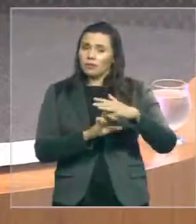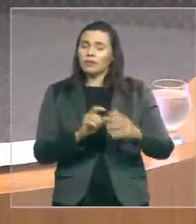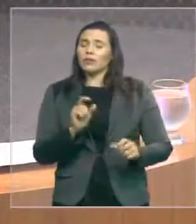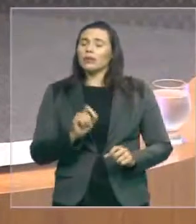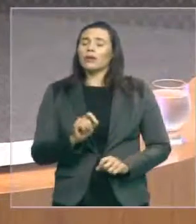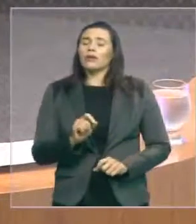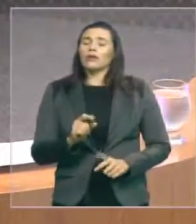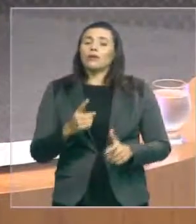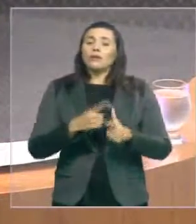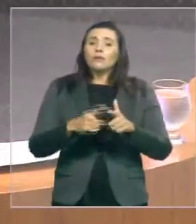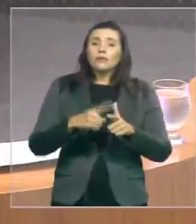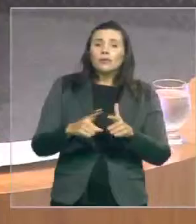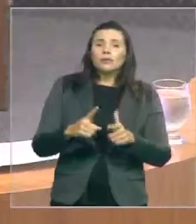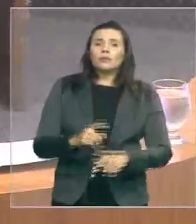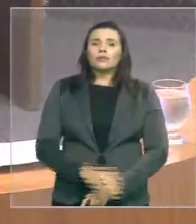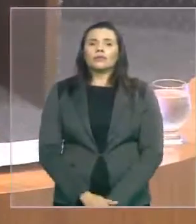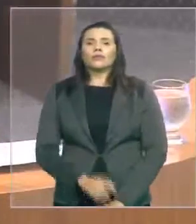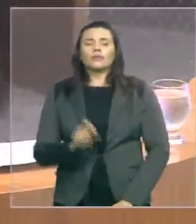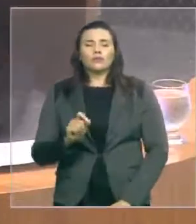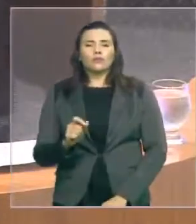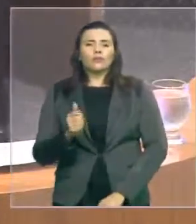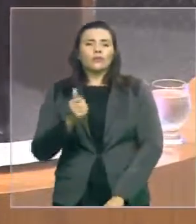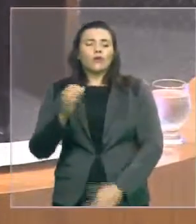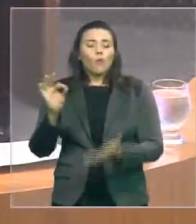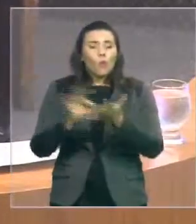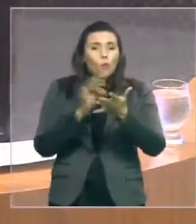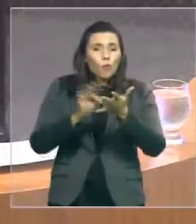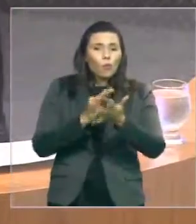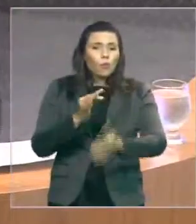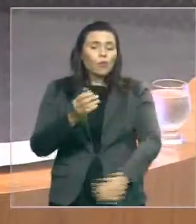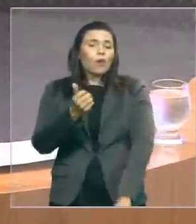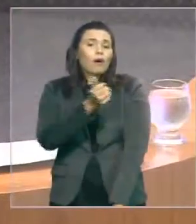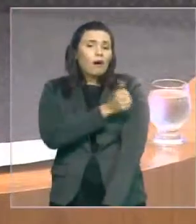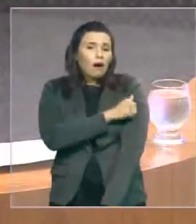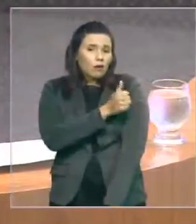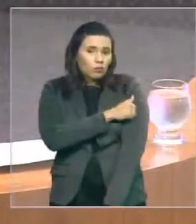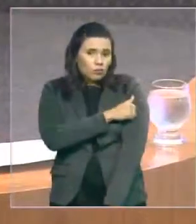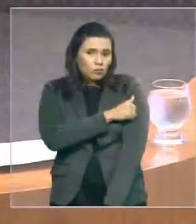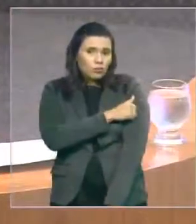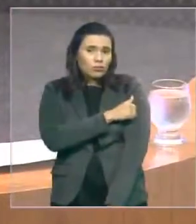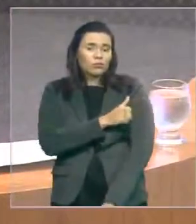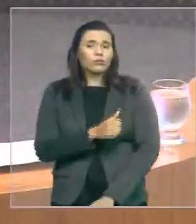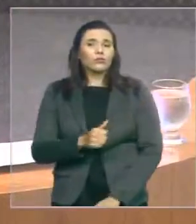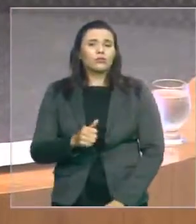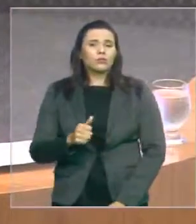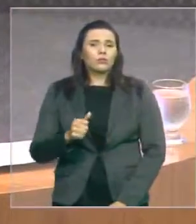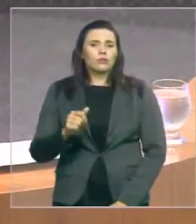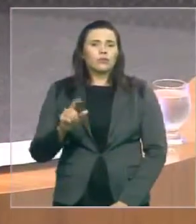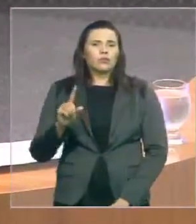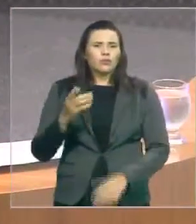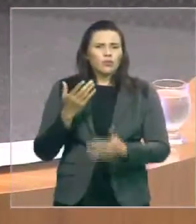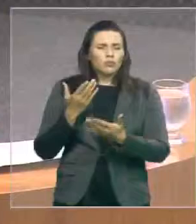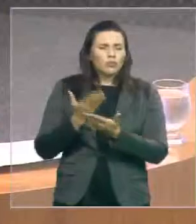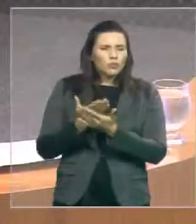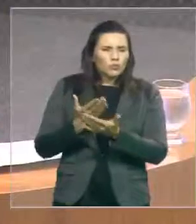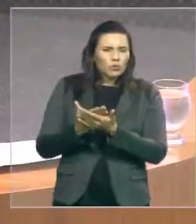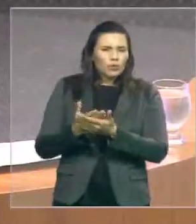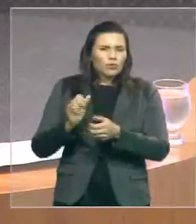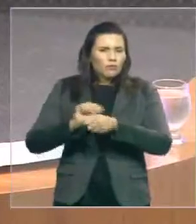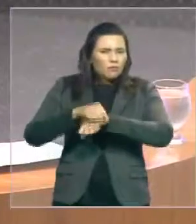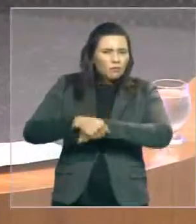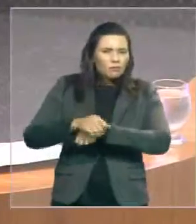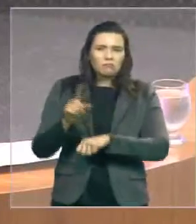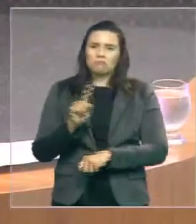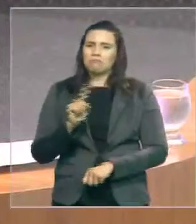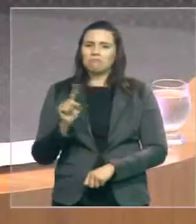estão cursando uma faculdade. Há exemplos de Ivesson Costa Ribeiro, lotado na